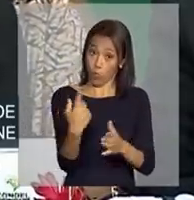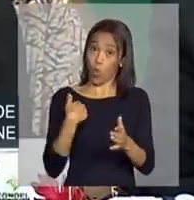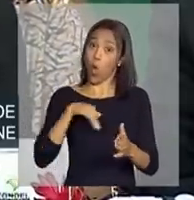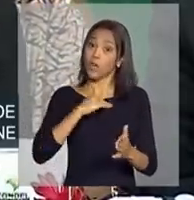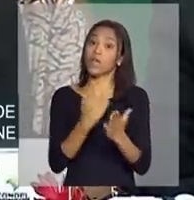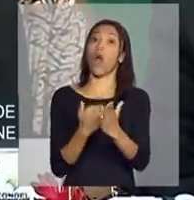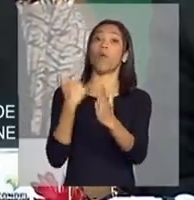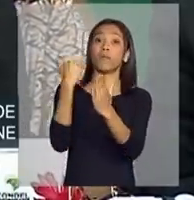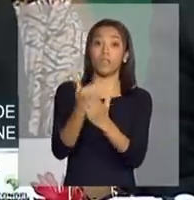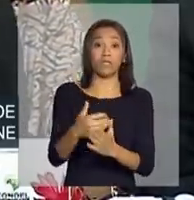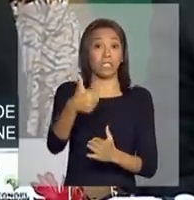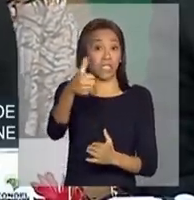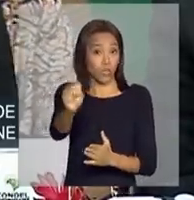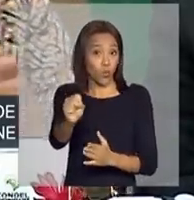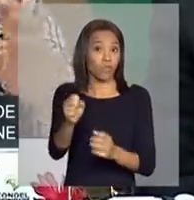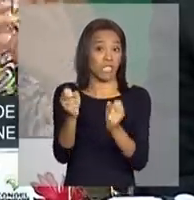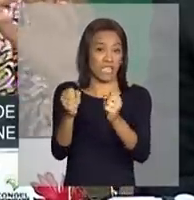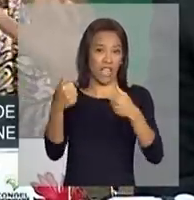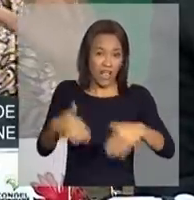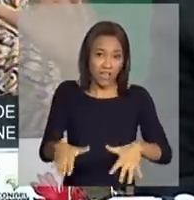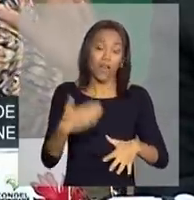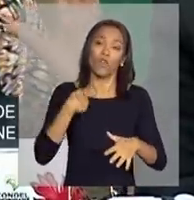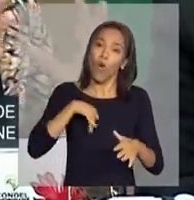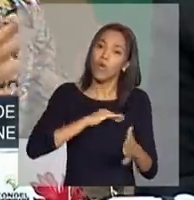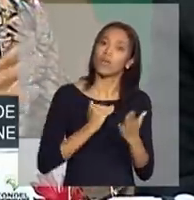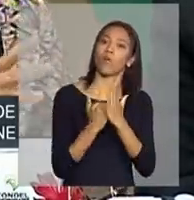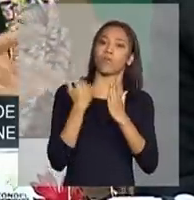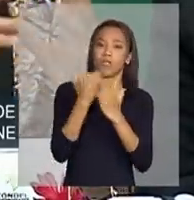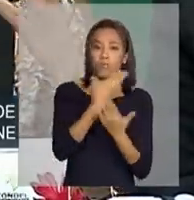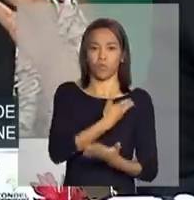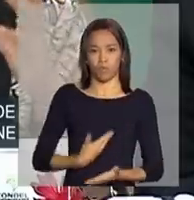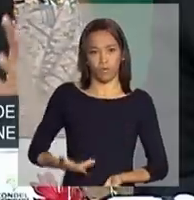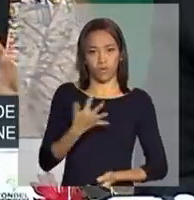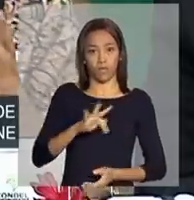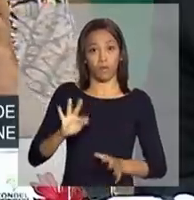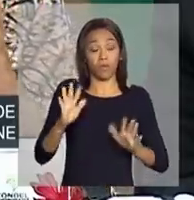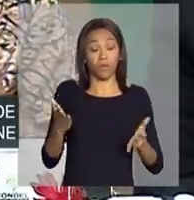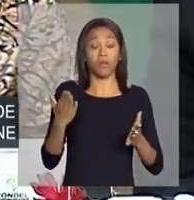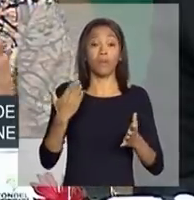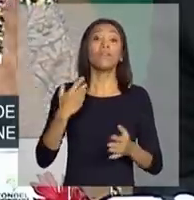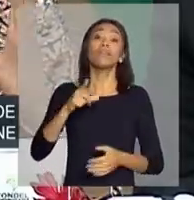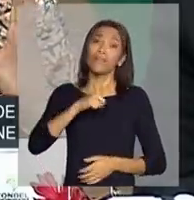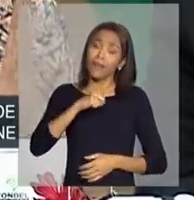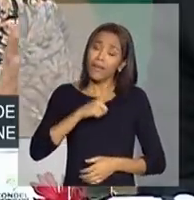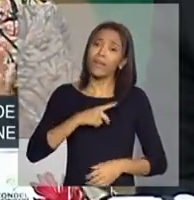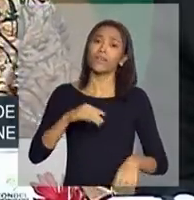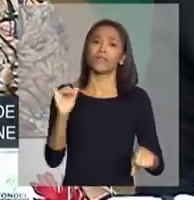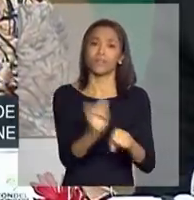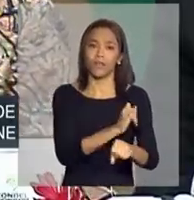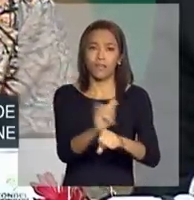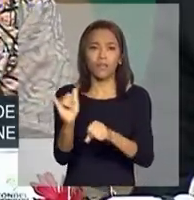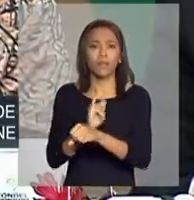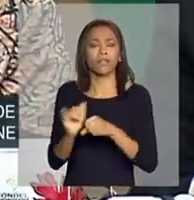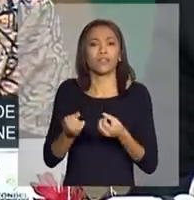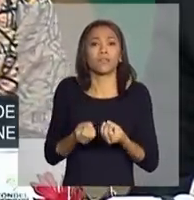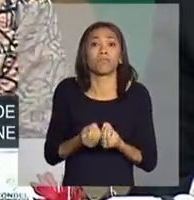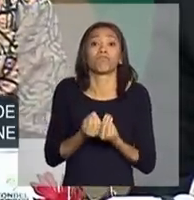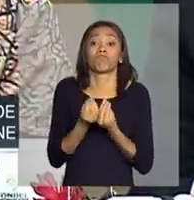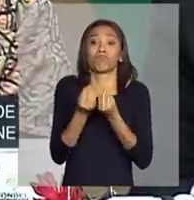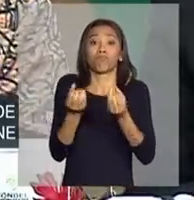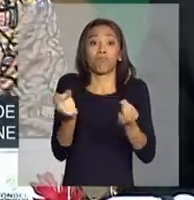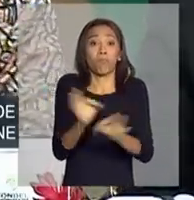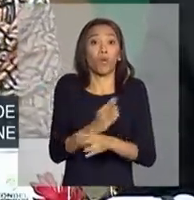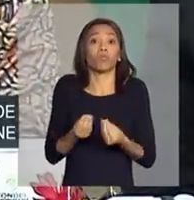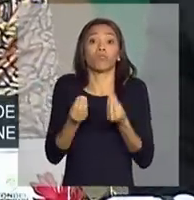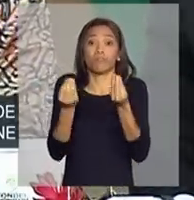vocês gastarem R$ 18, nós aumentamos. Então, o que eu quero dizer é que existem instrumentos disponíveis para que